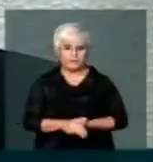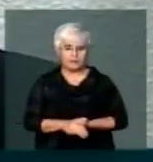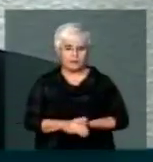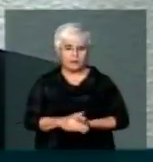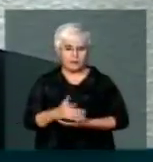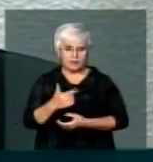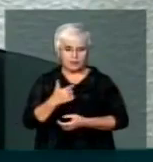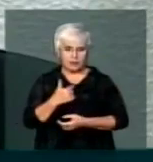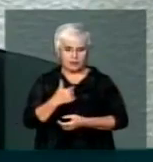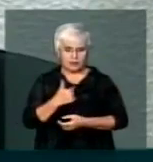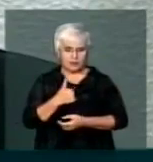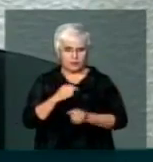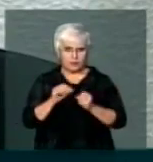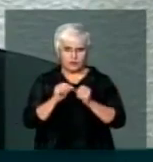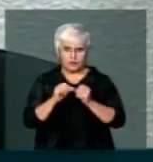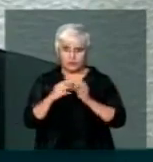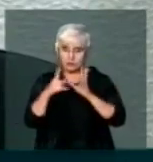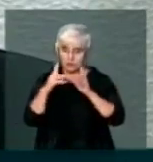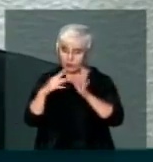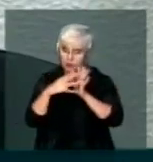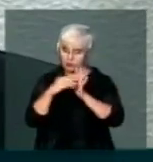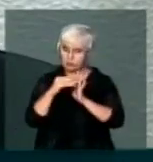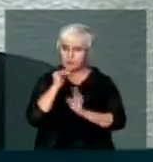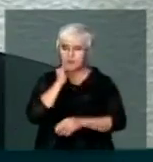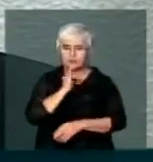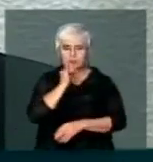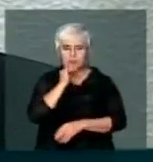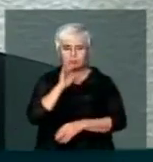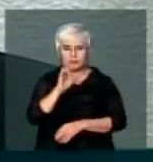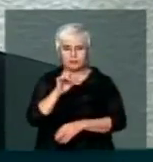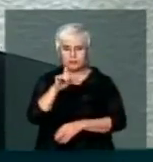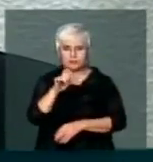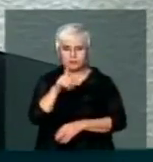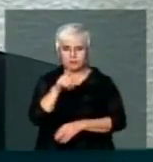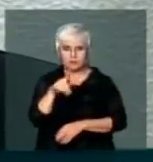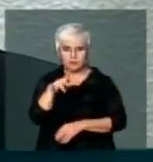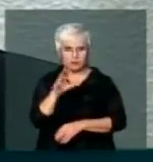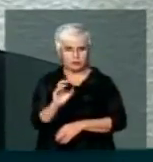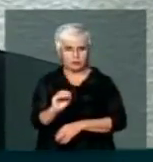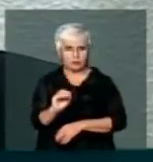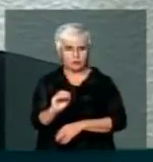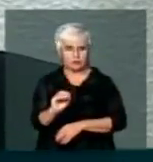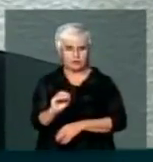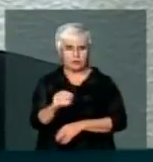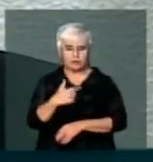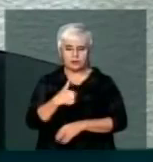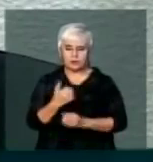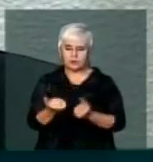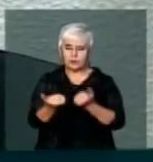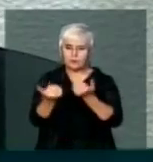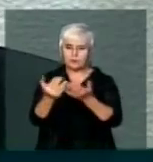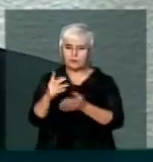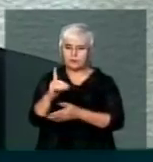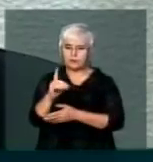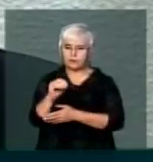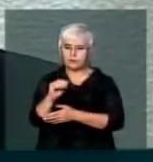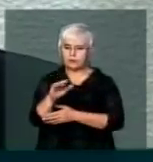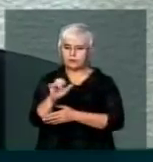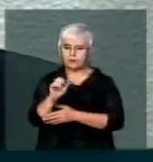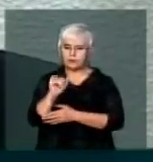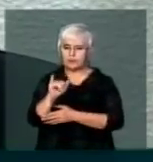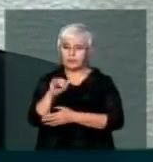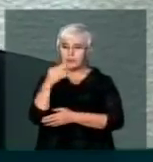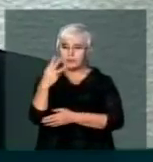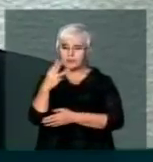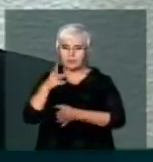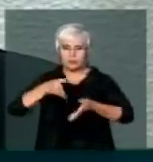Eu fiz o... Segui o exemplo Estou lhe dando porque Já que o senhor soou no assunto Eu doei três imóveis